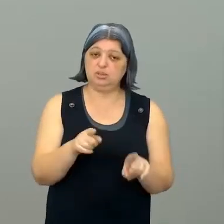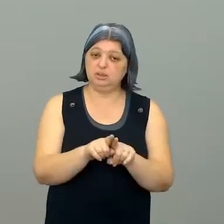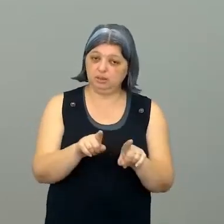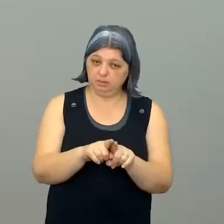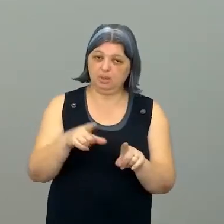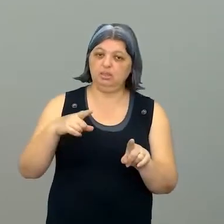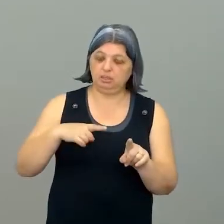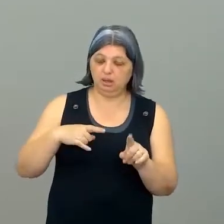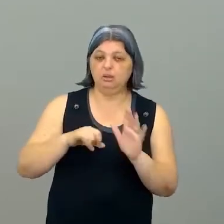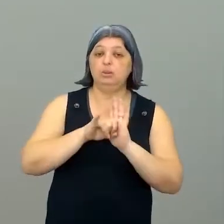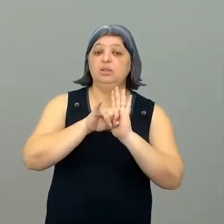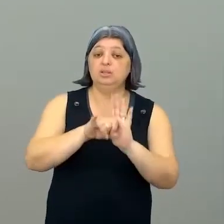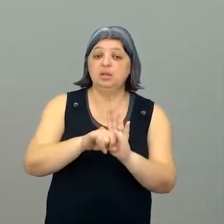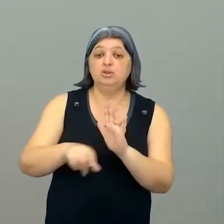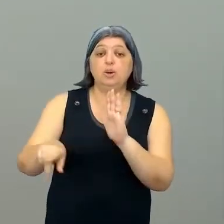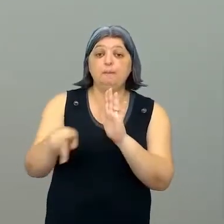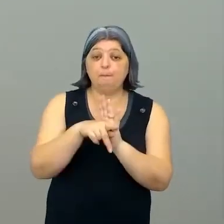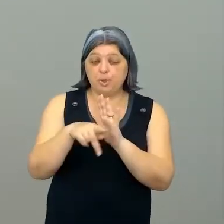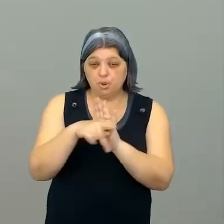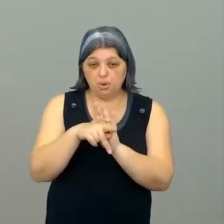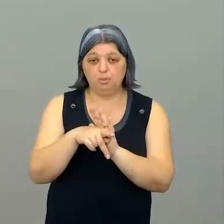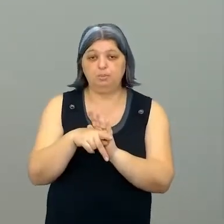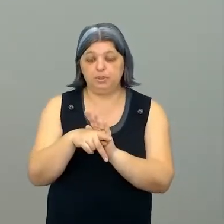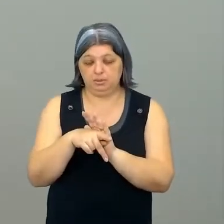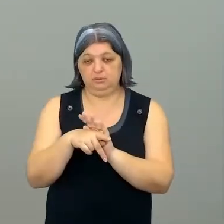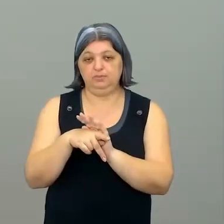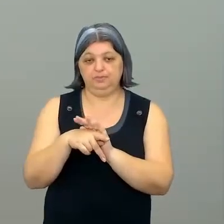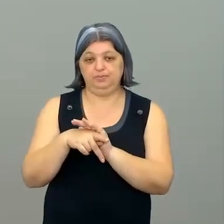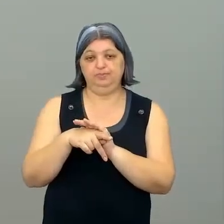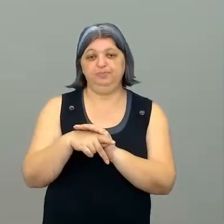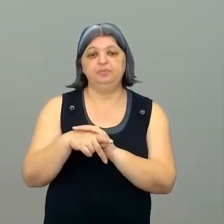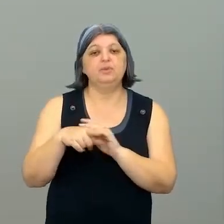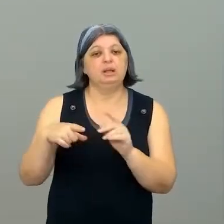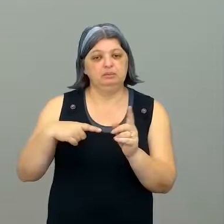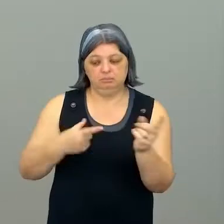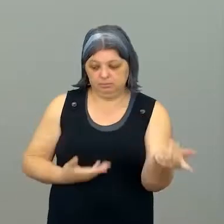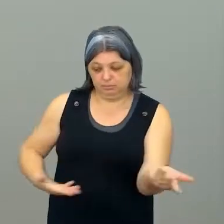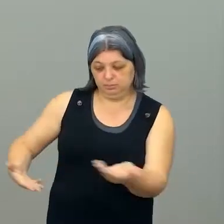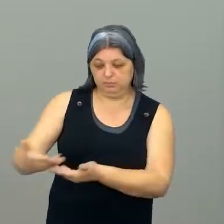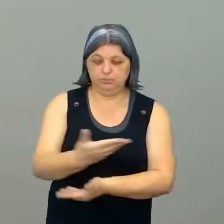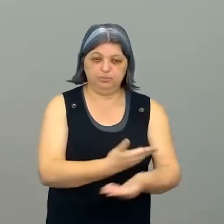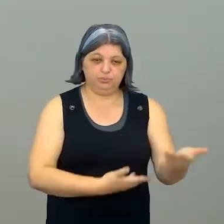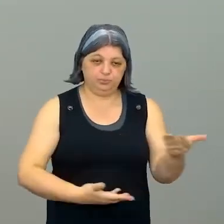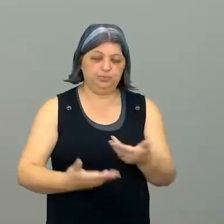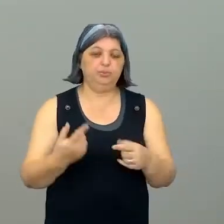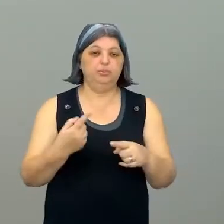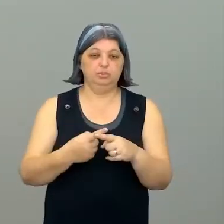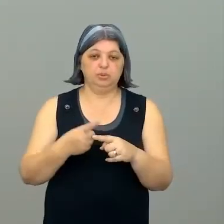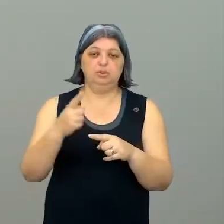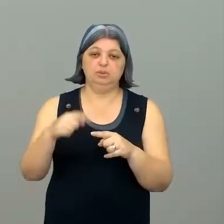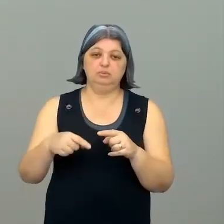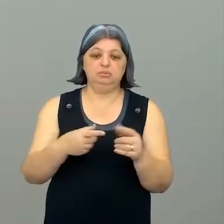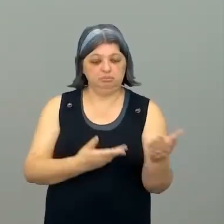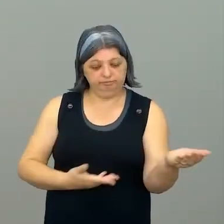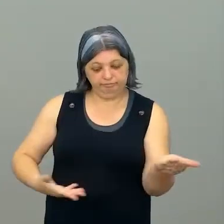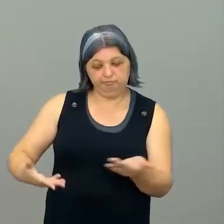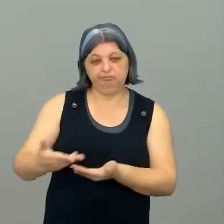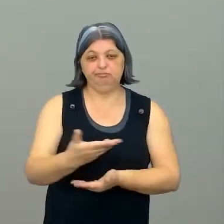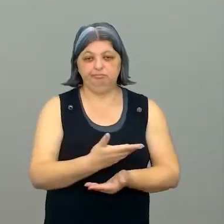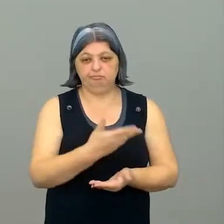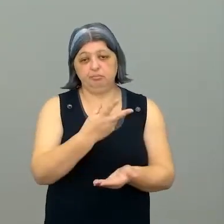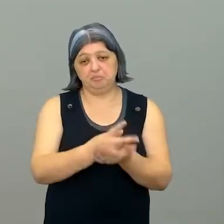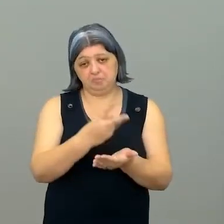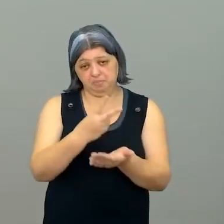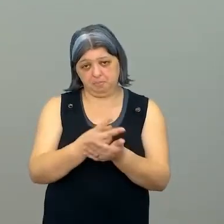nacional, né, existem identidades que são compartilhadas por todos nós, porque, justamente, a gente compartilha de uma mesma